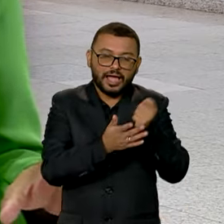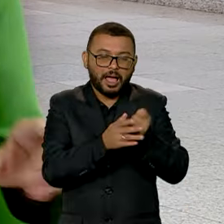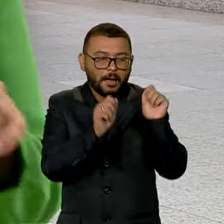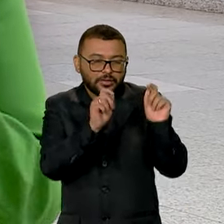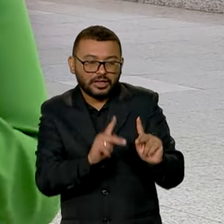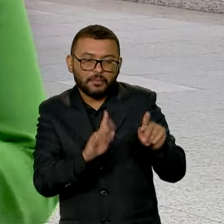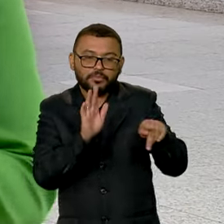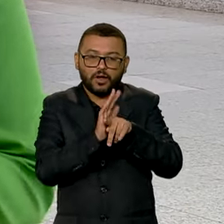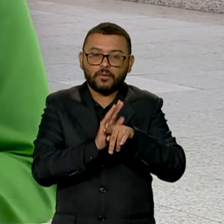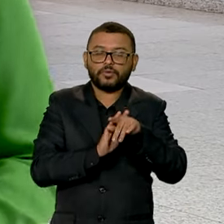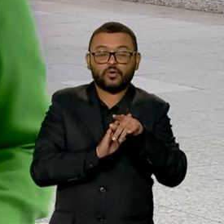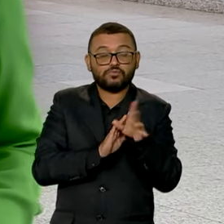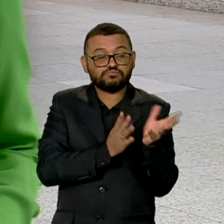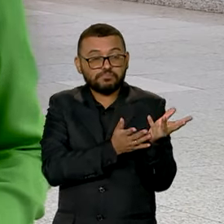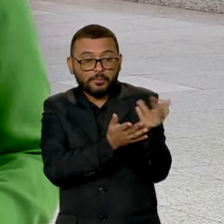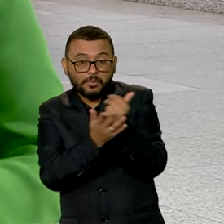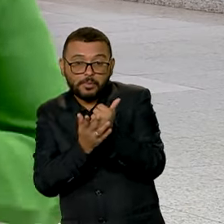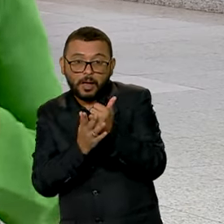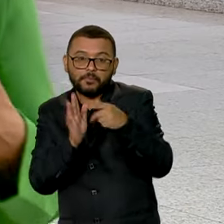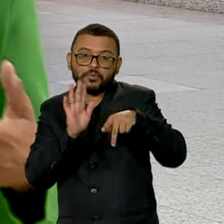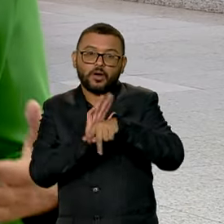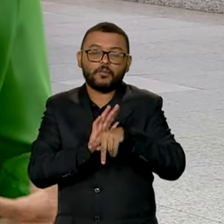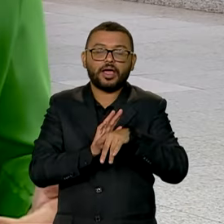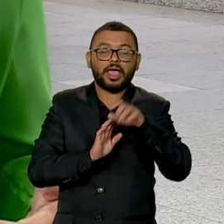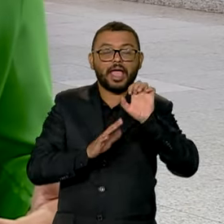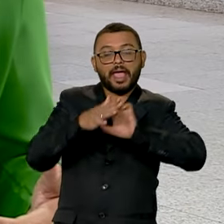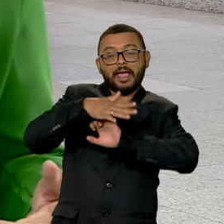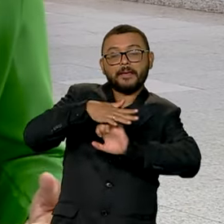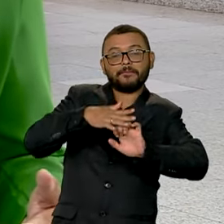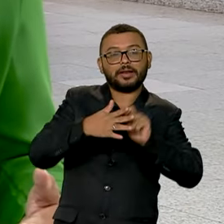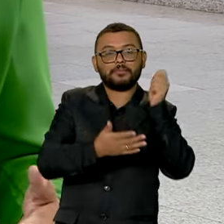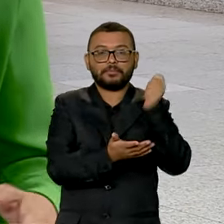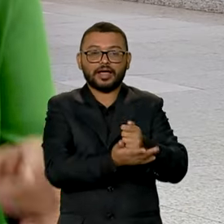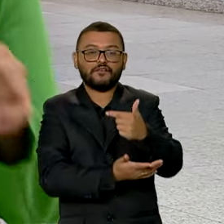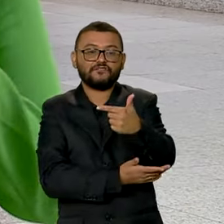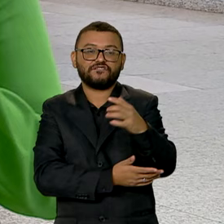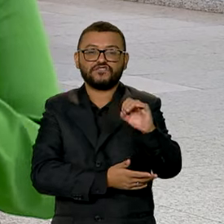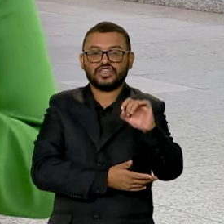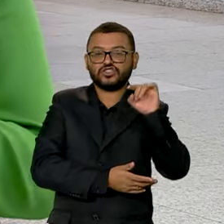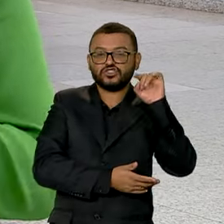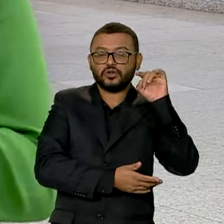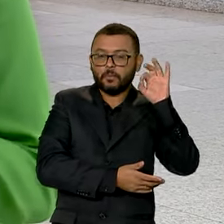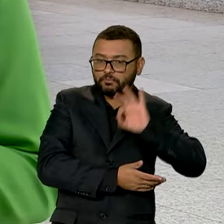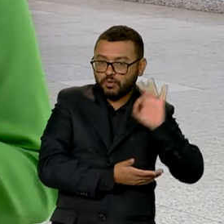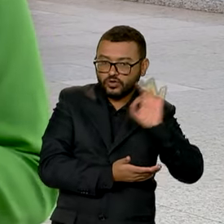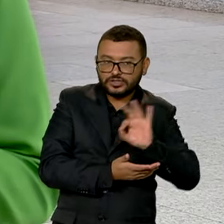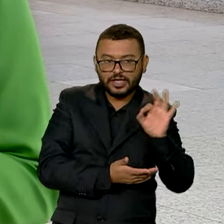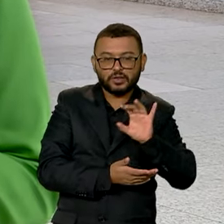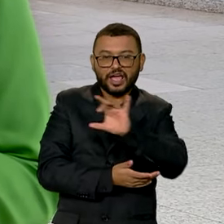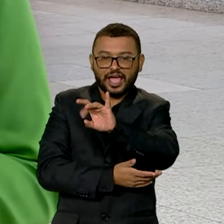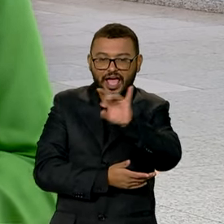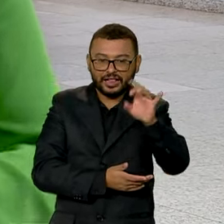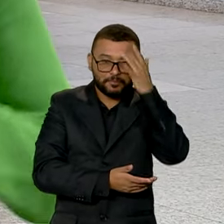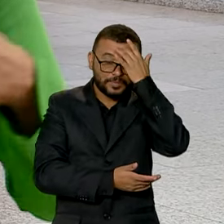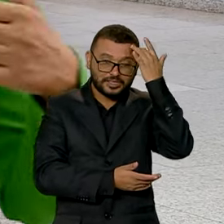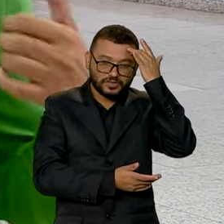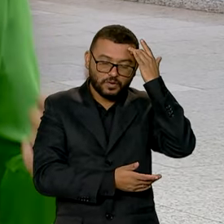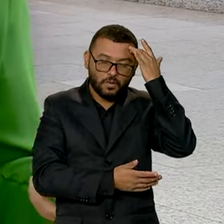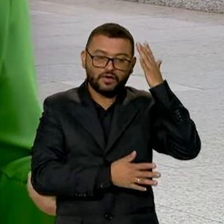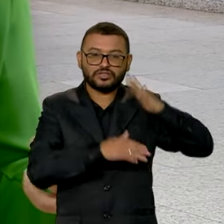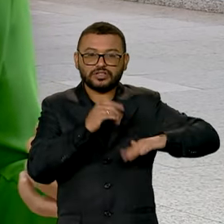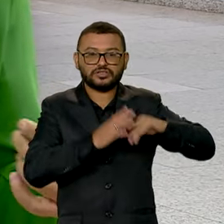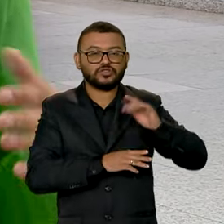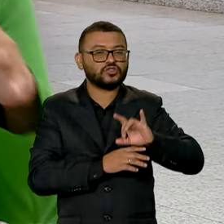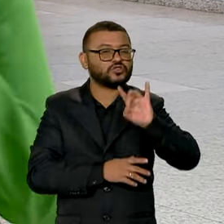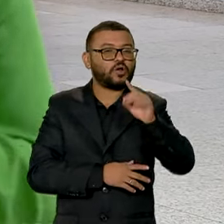percentual do faturamento. Em vez do empresário pagar 20% sobre a folha de cada funcionário, paga